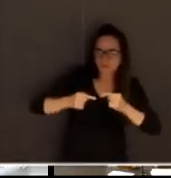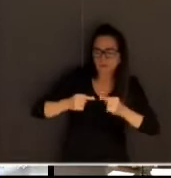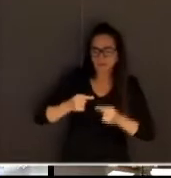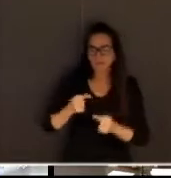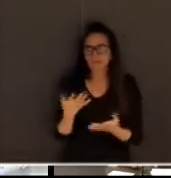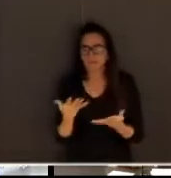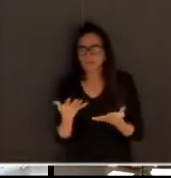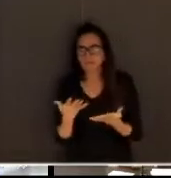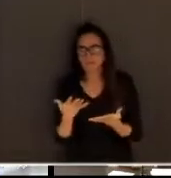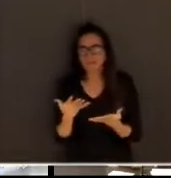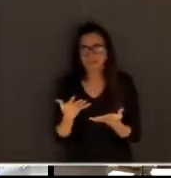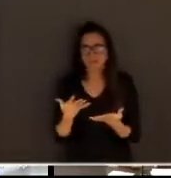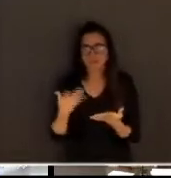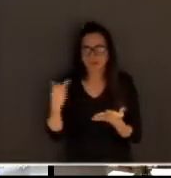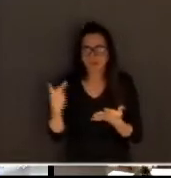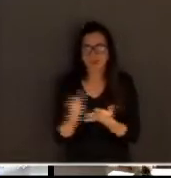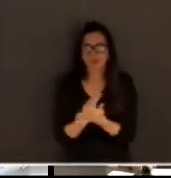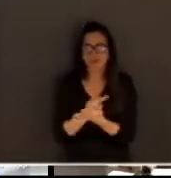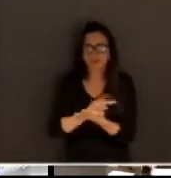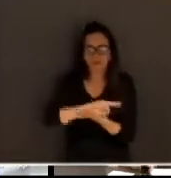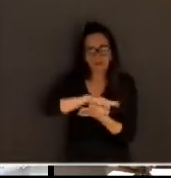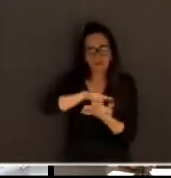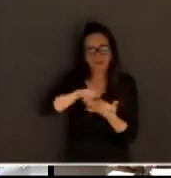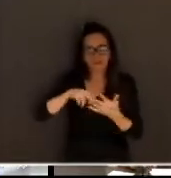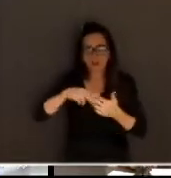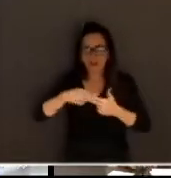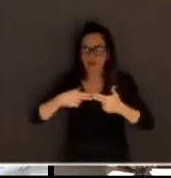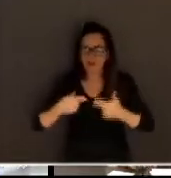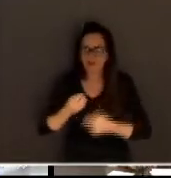E quanta coisa boa surgiu daquela estratégia nacional.